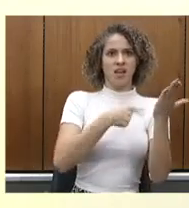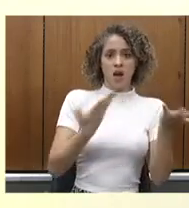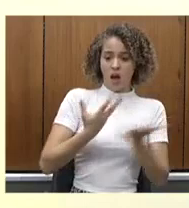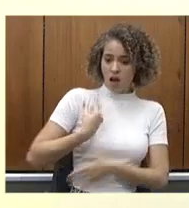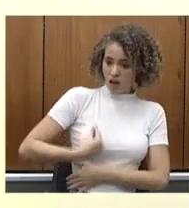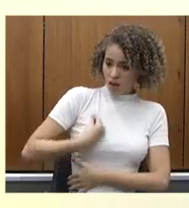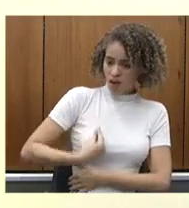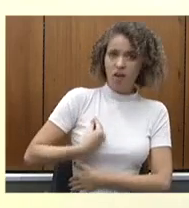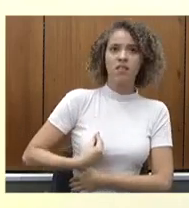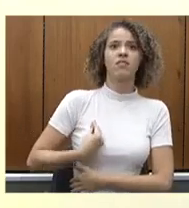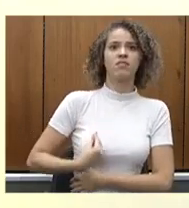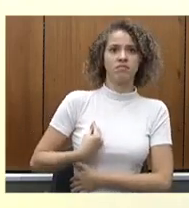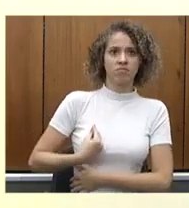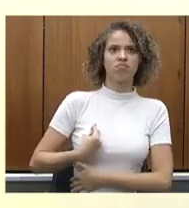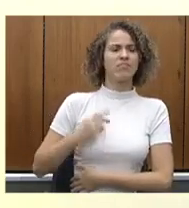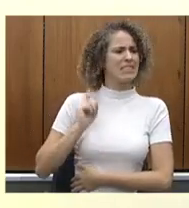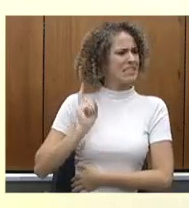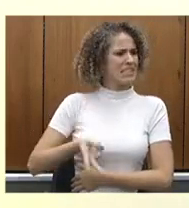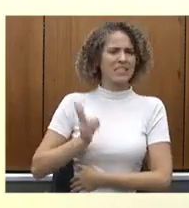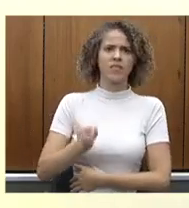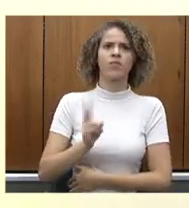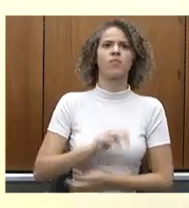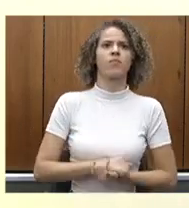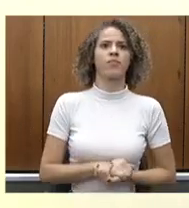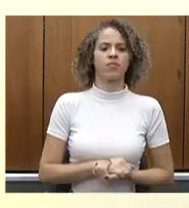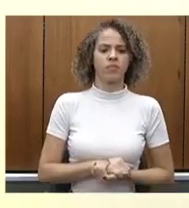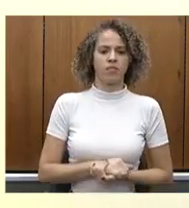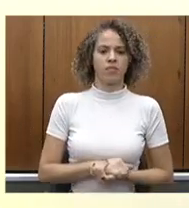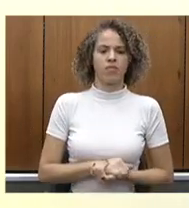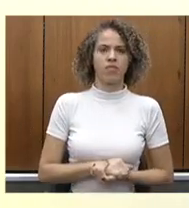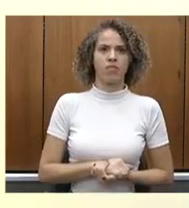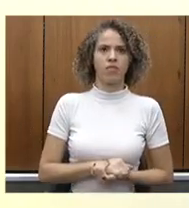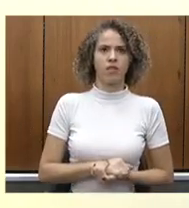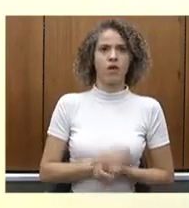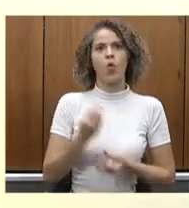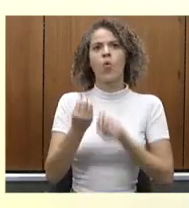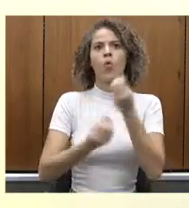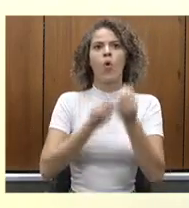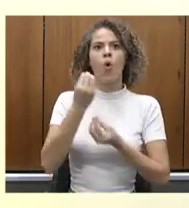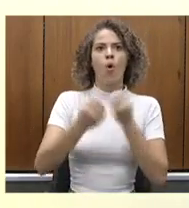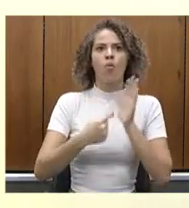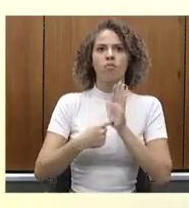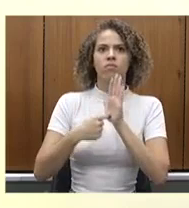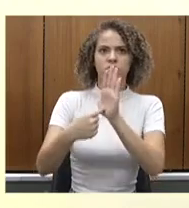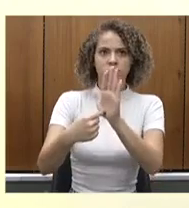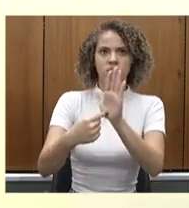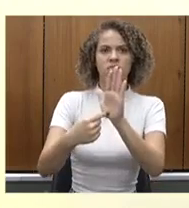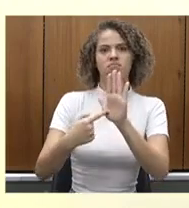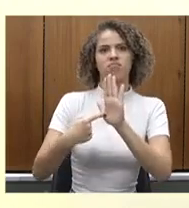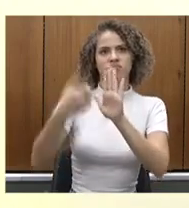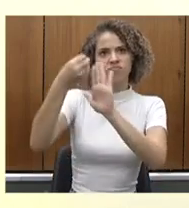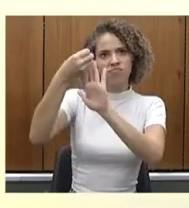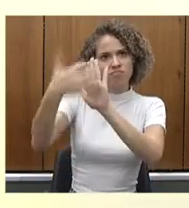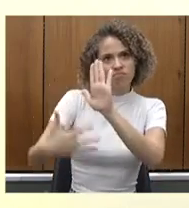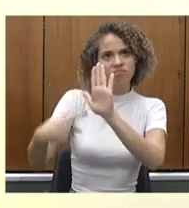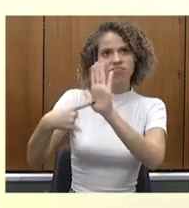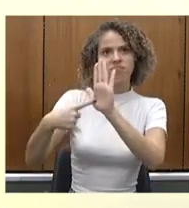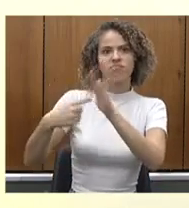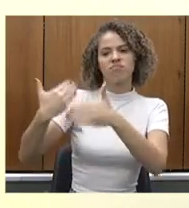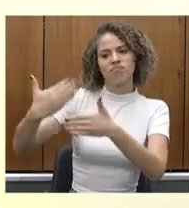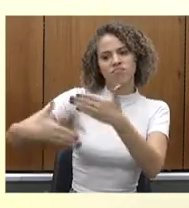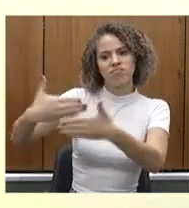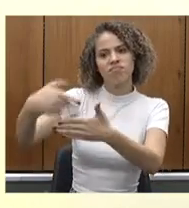reunião também do deputado Tito Torres e informo que já está inscrito para fazer uso da palavra na sequência dos